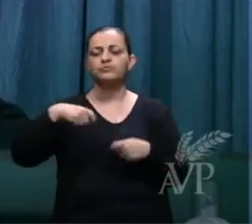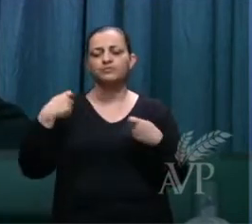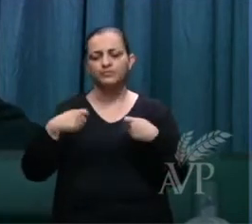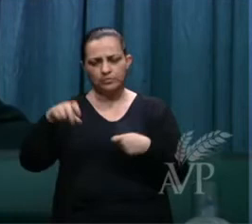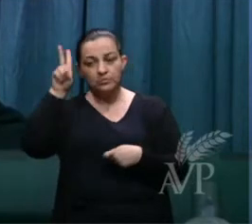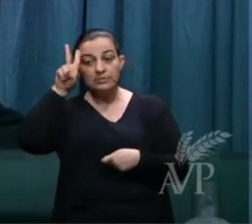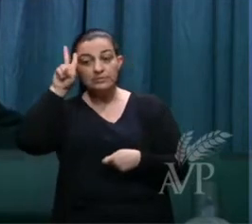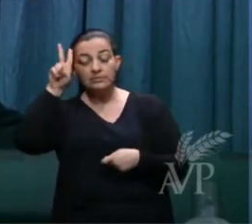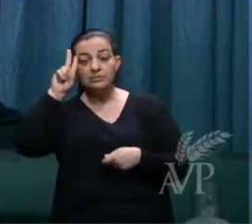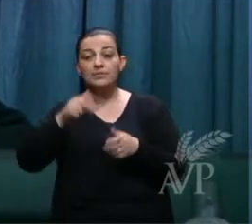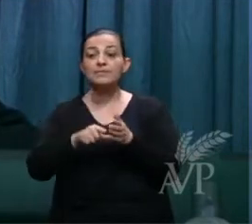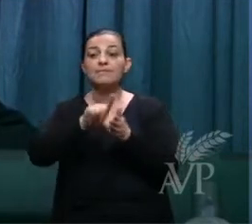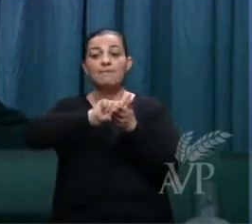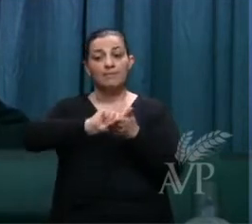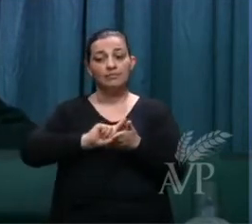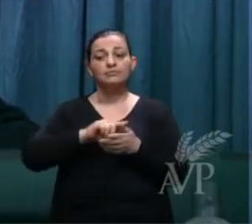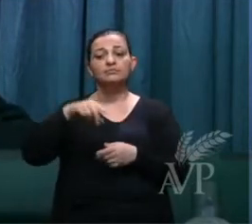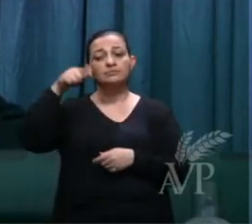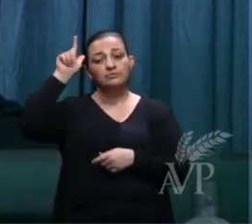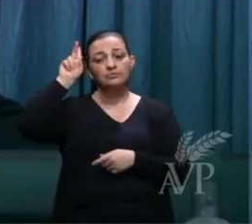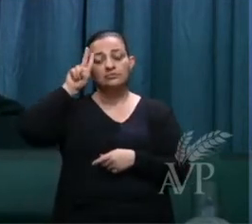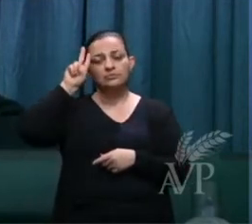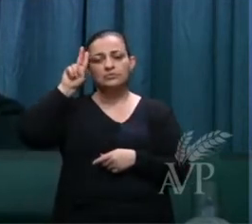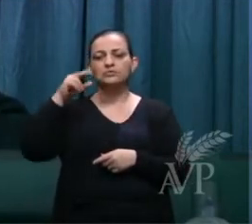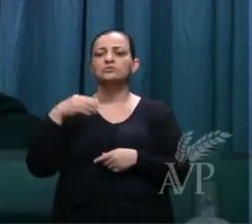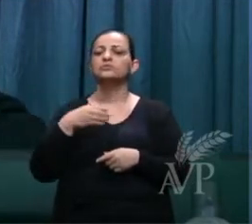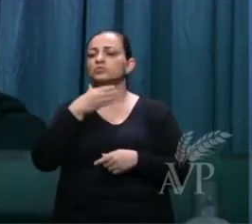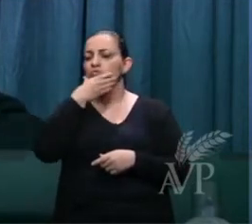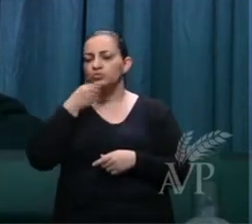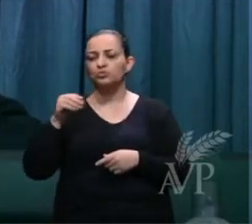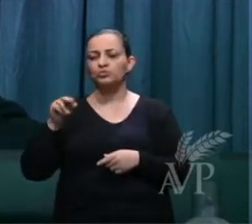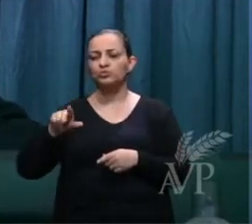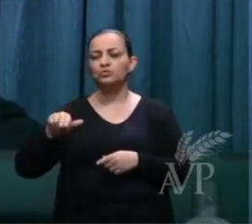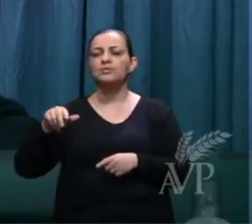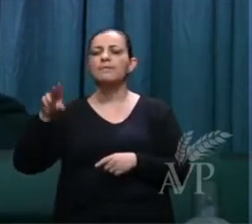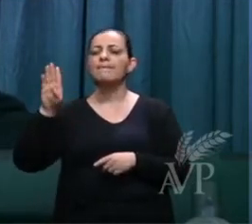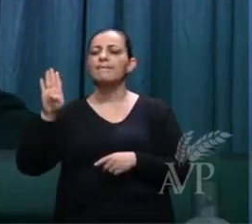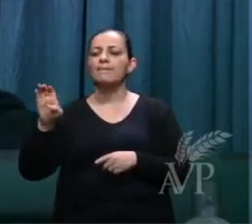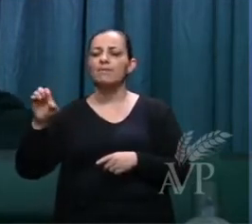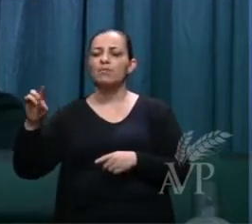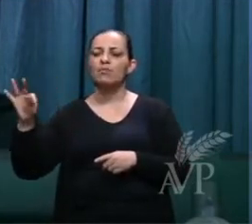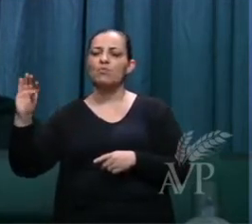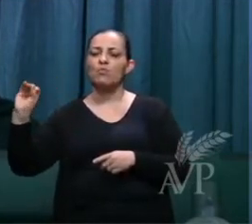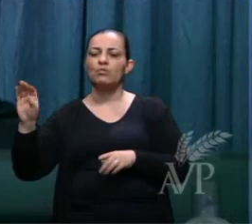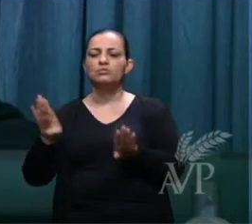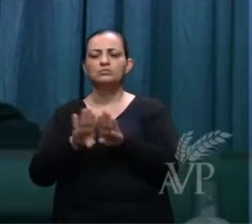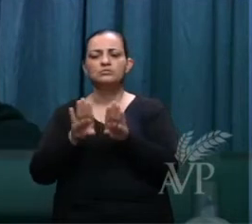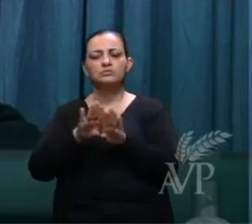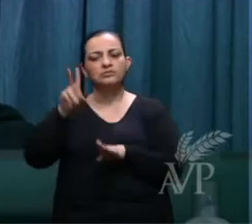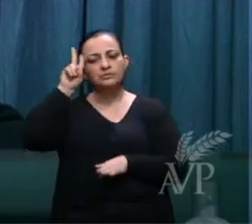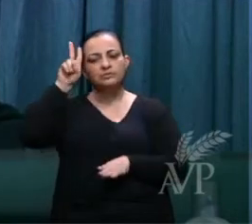frente dos músicos, entende? Os músicos que vêm cantar devem se guardar.